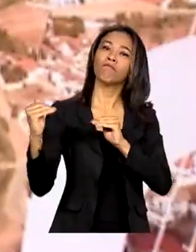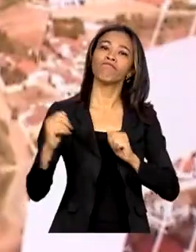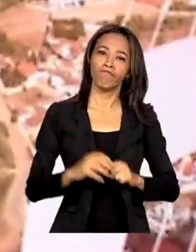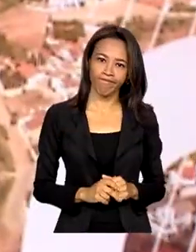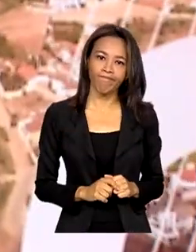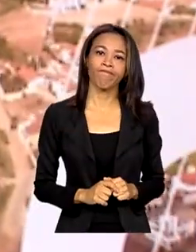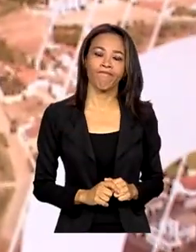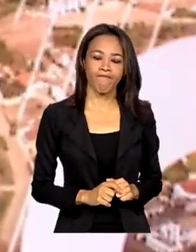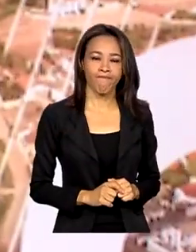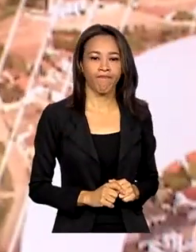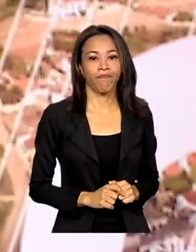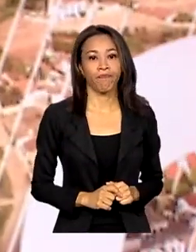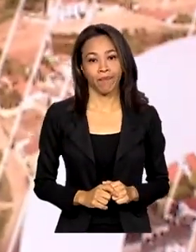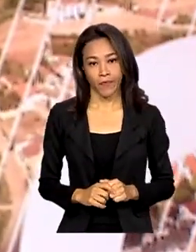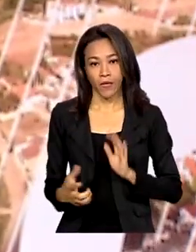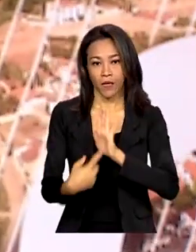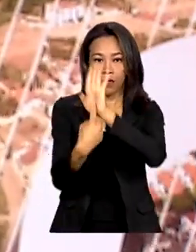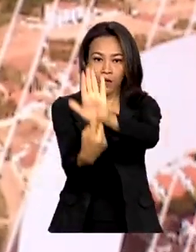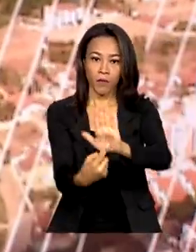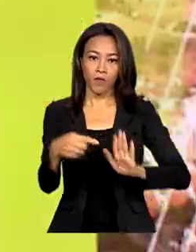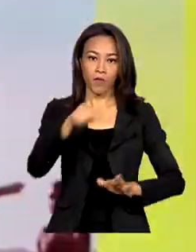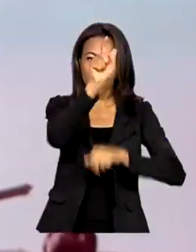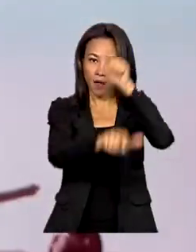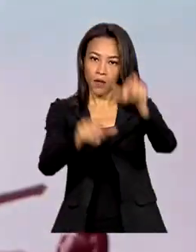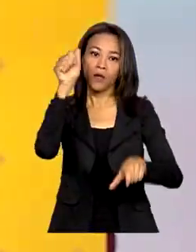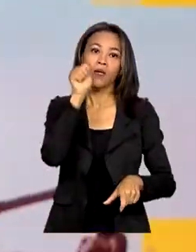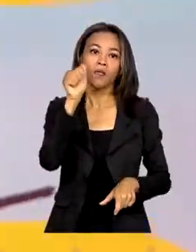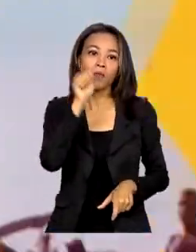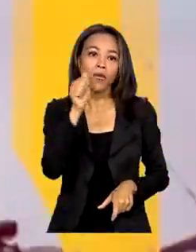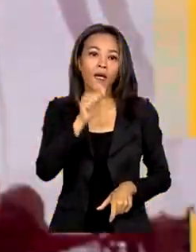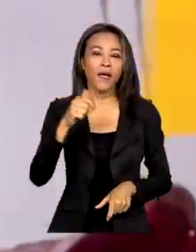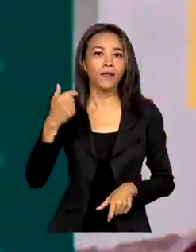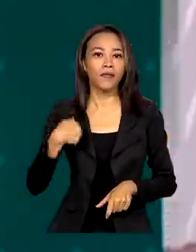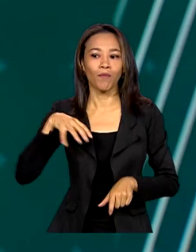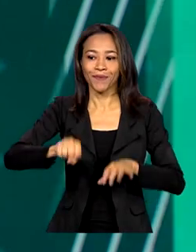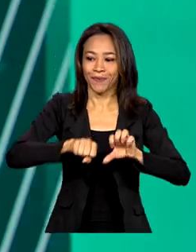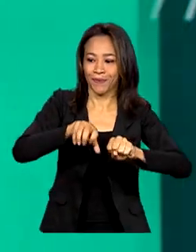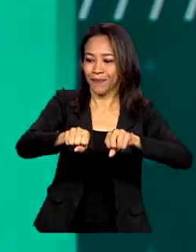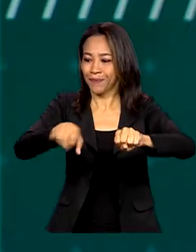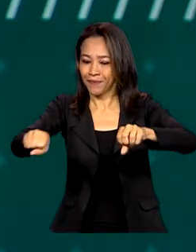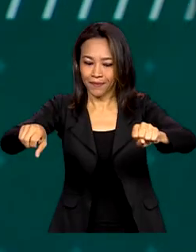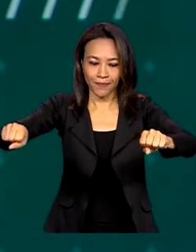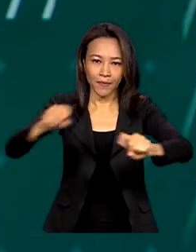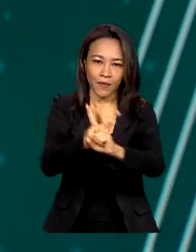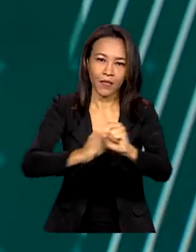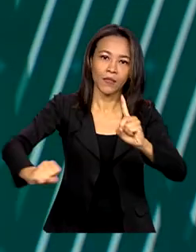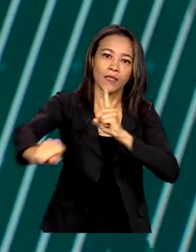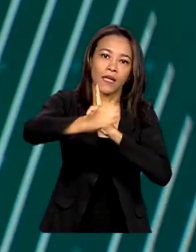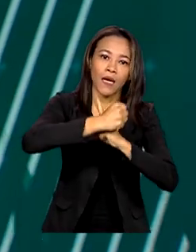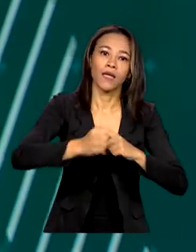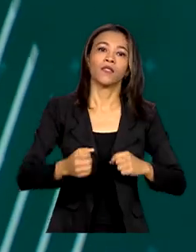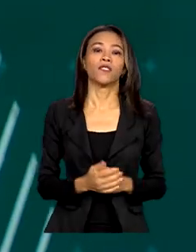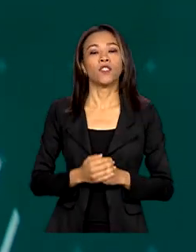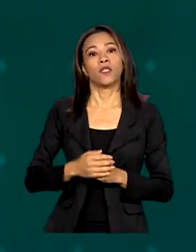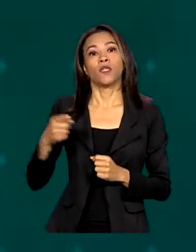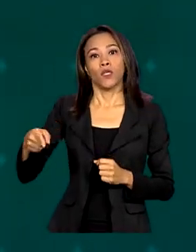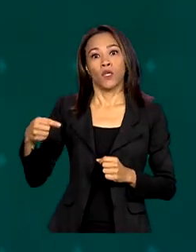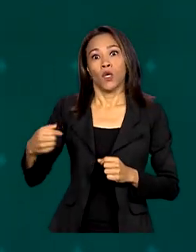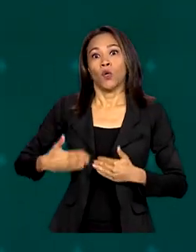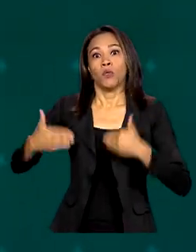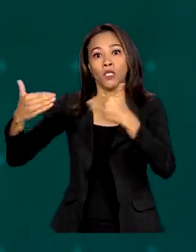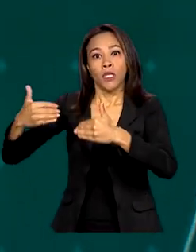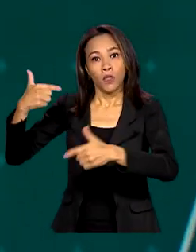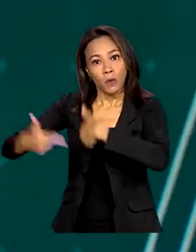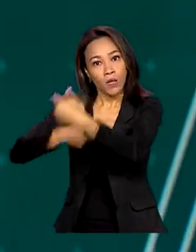E para mostrar que as mulheres ocupam cada vez mais espaço na sociedade, uma operação do Ministério do Trabalho resgatou